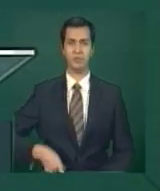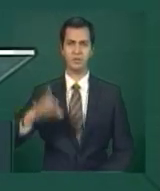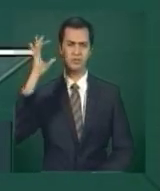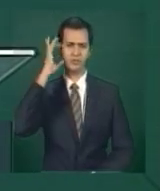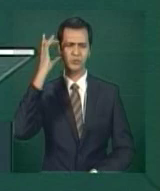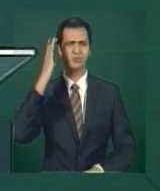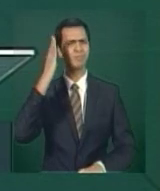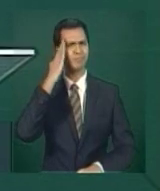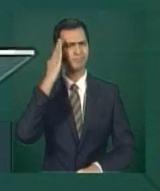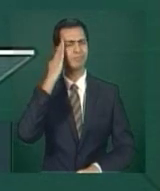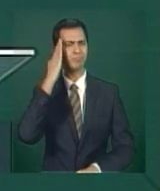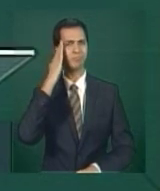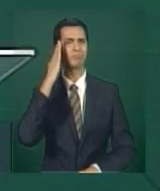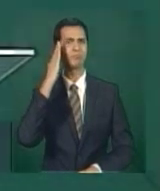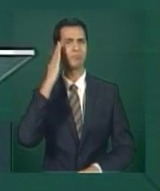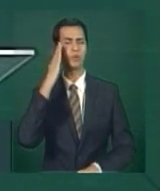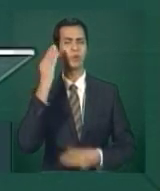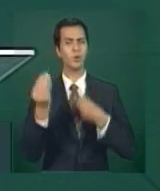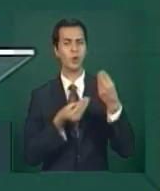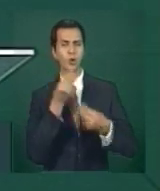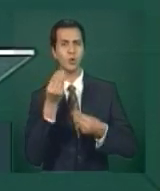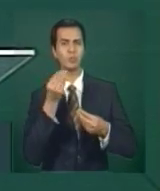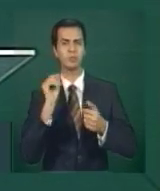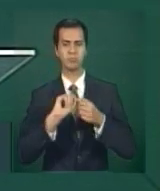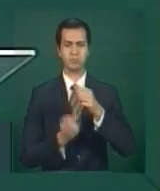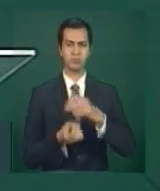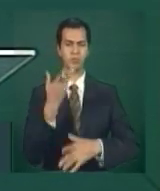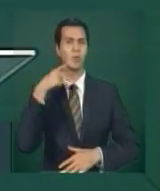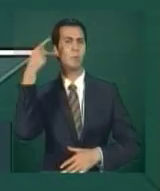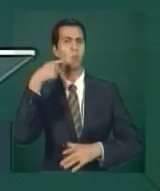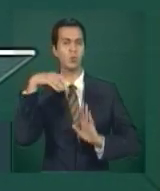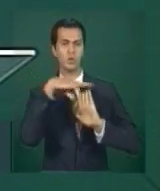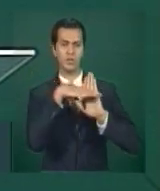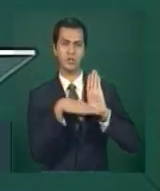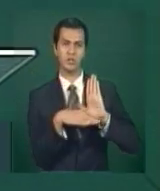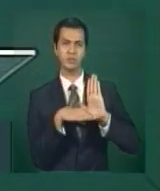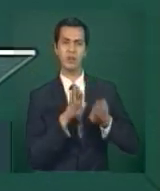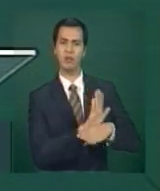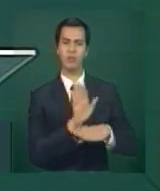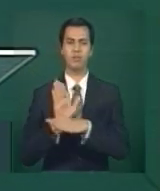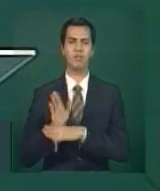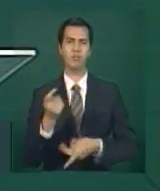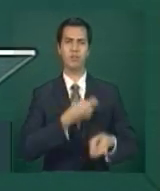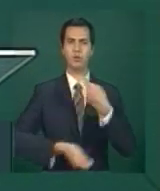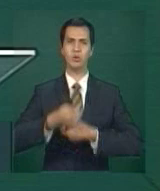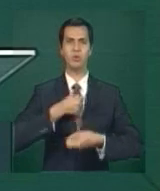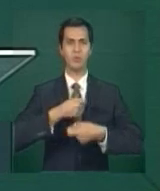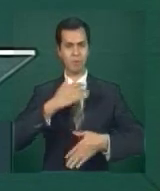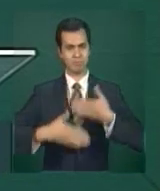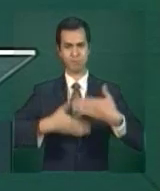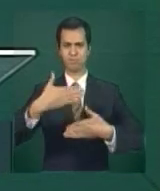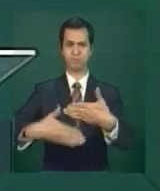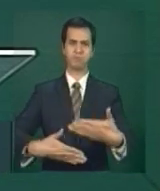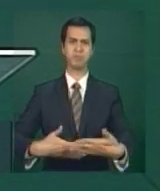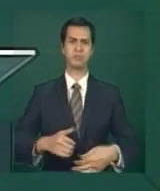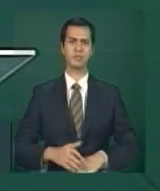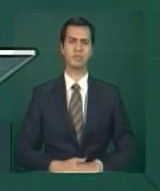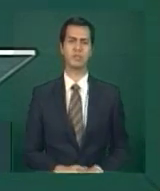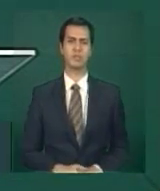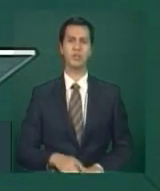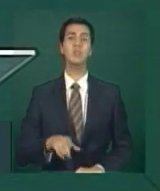significado das políticas anticíclicas, um olhar profundo para saber buscar,